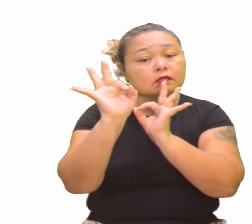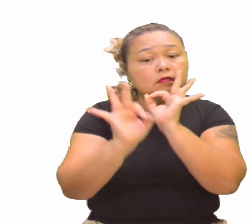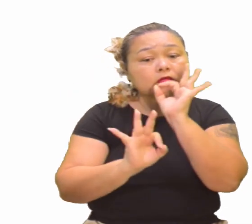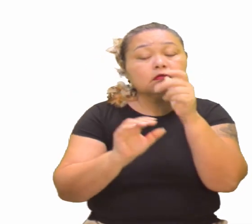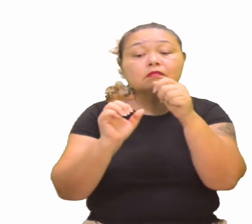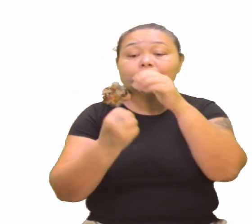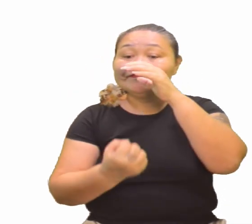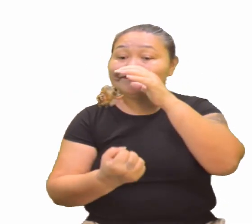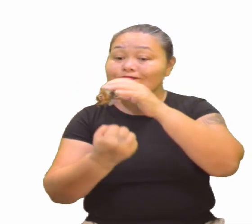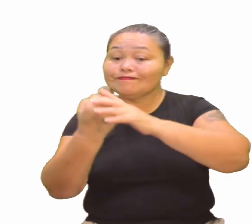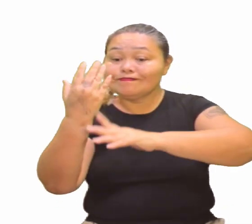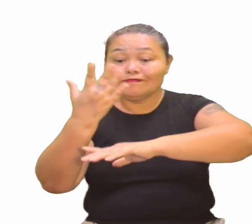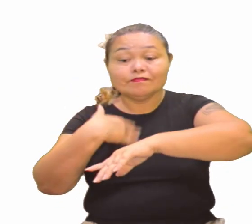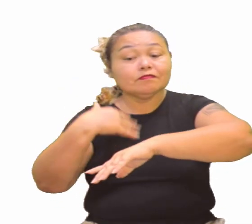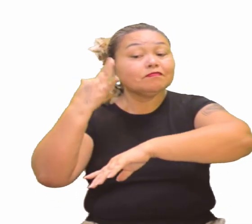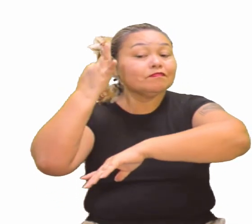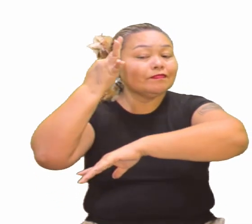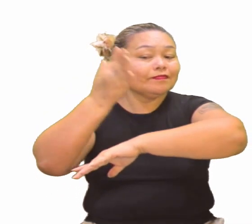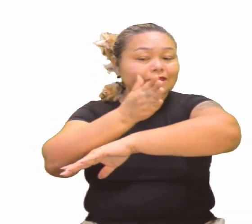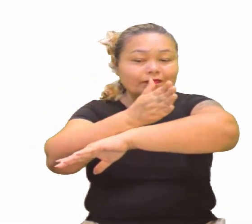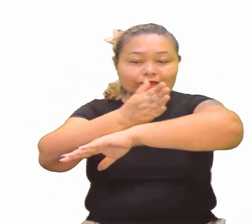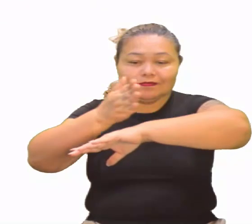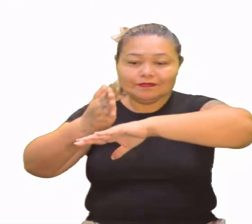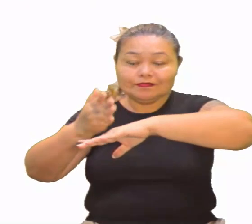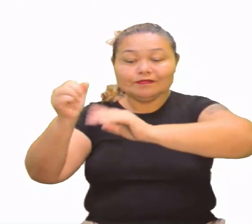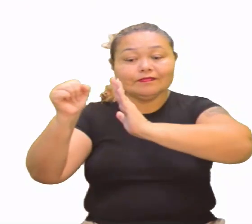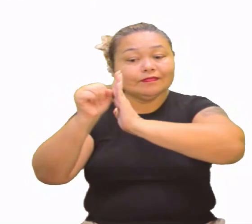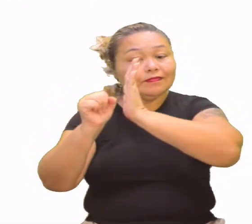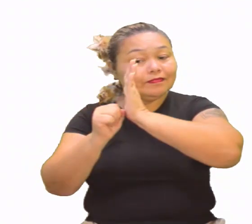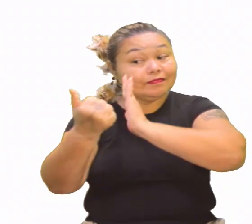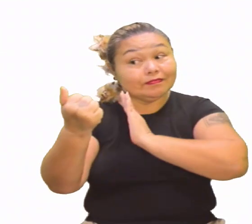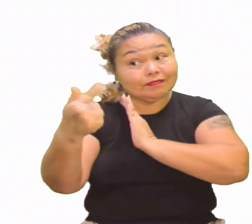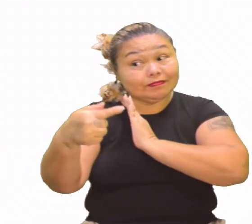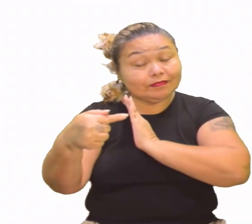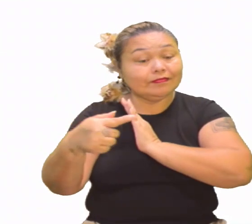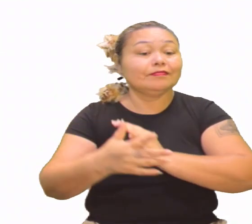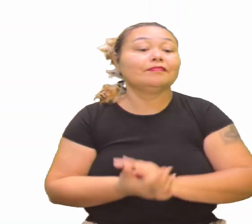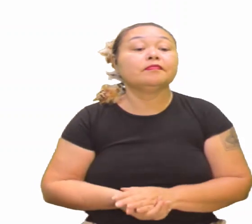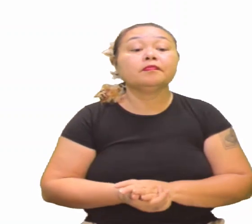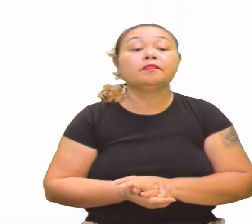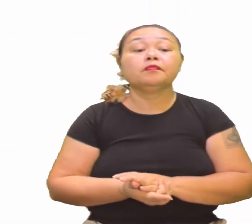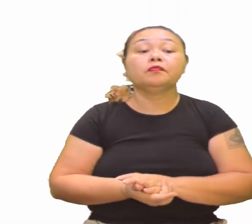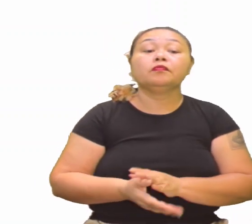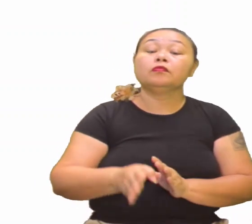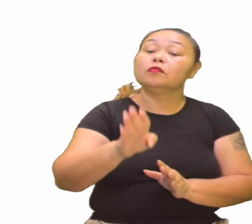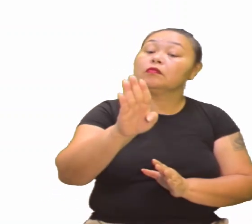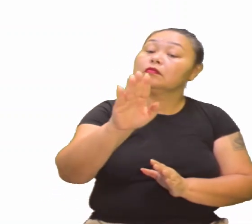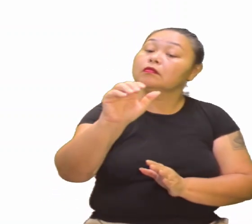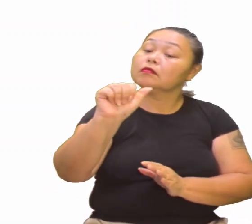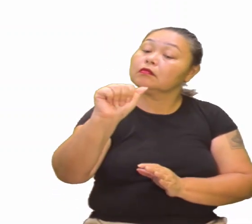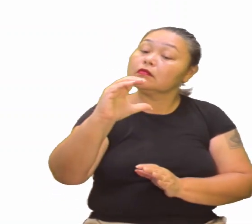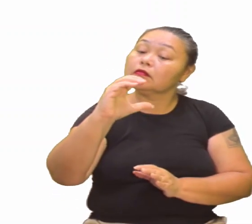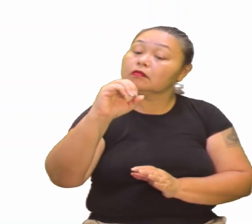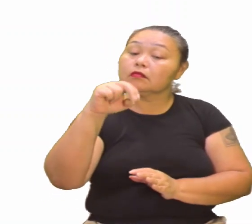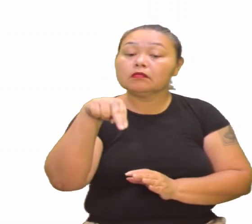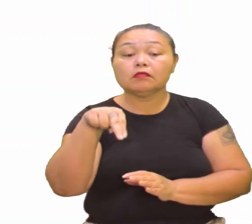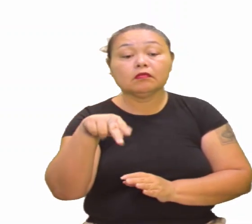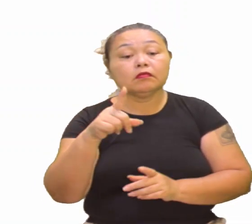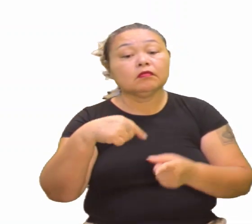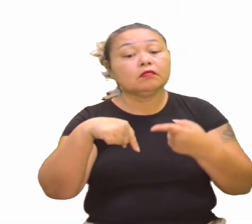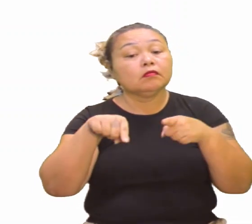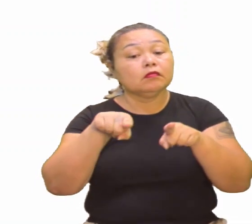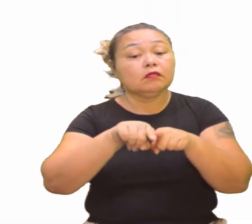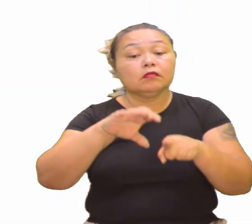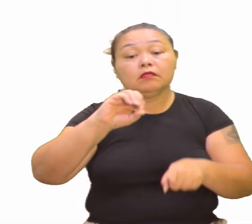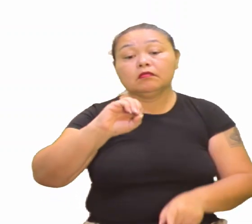do século XII, XVII, quer dizer. Aí o Roger Bacon, que é um pensador, e Guilherme